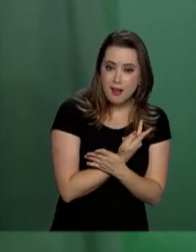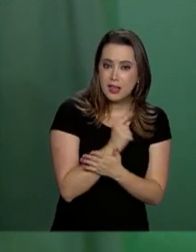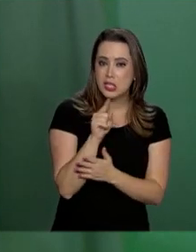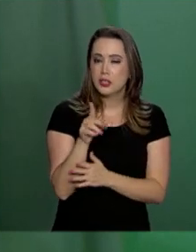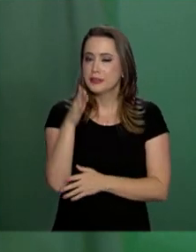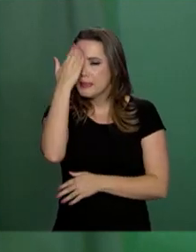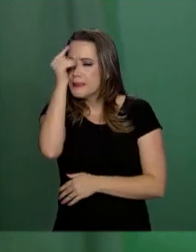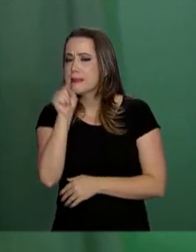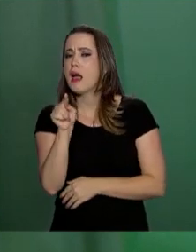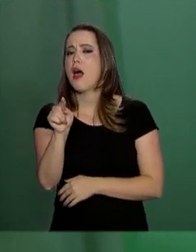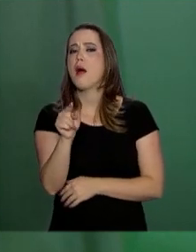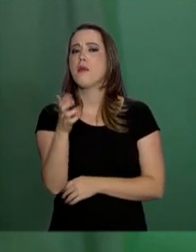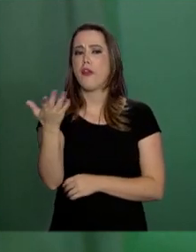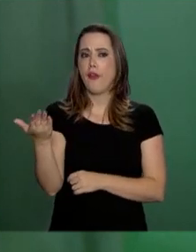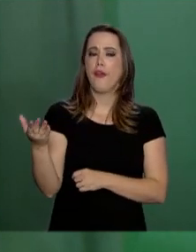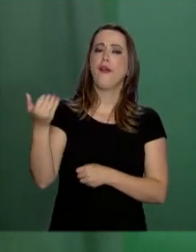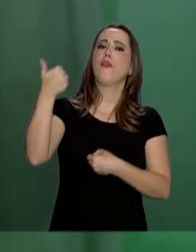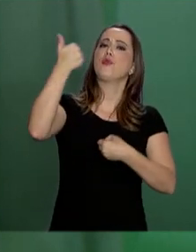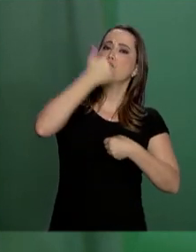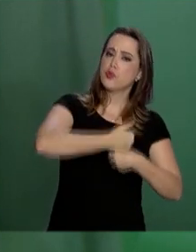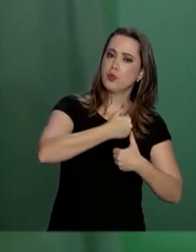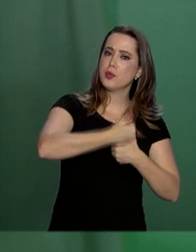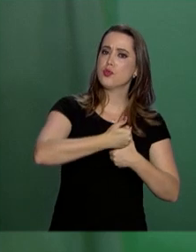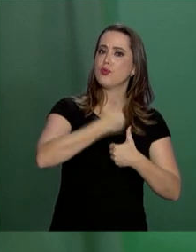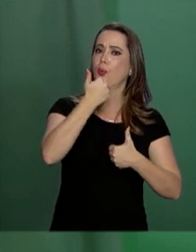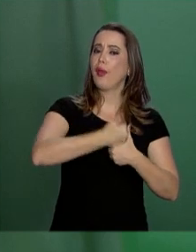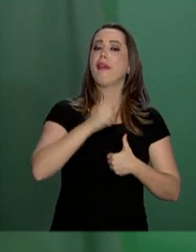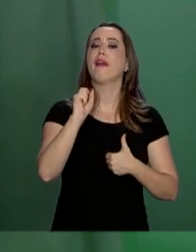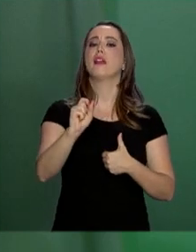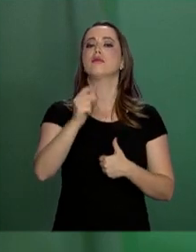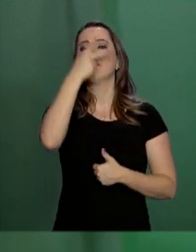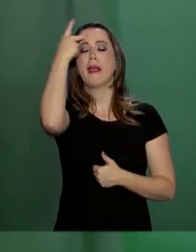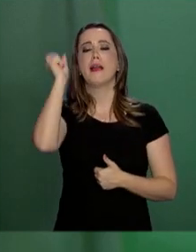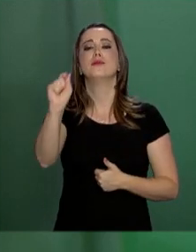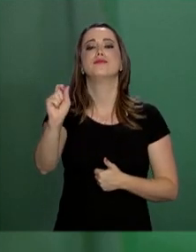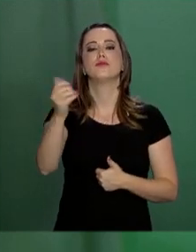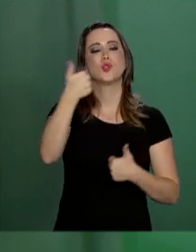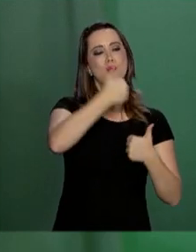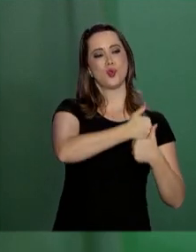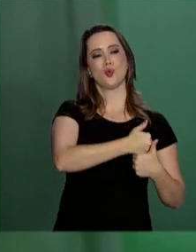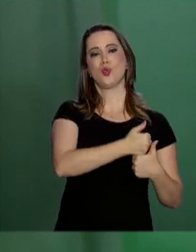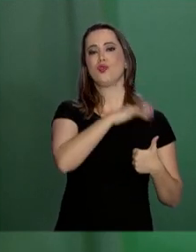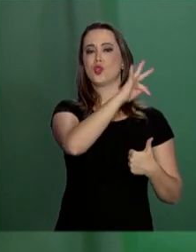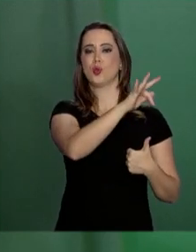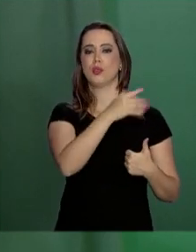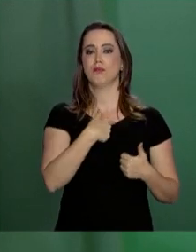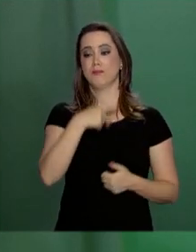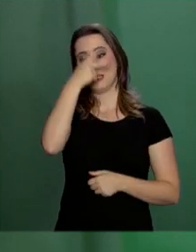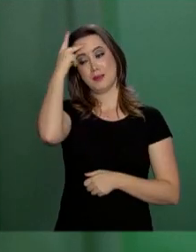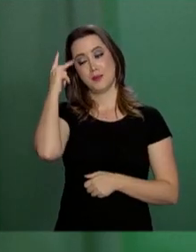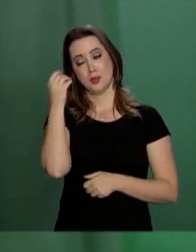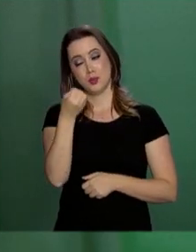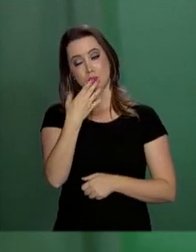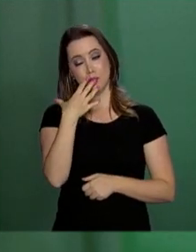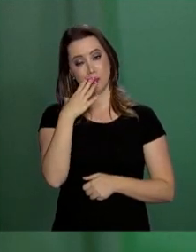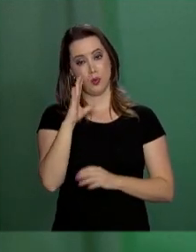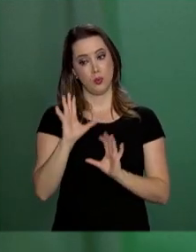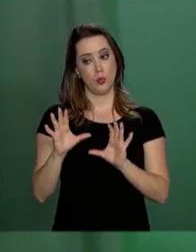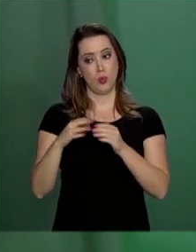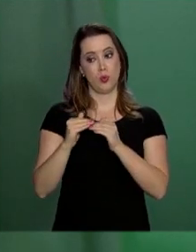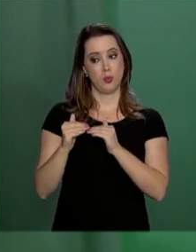os outros bem sabem quem poderá voltar. E as pessoas de bem, que foi a maioria